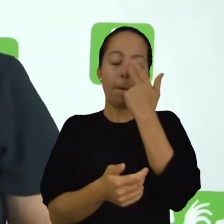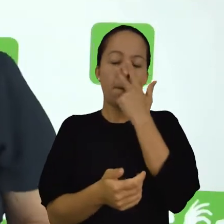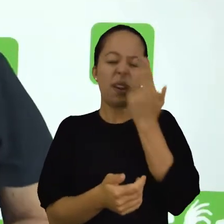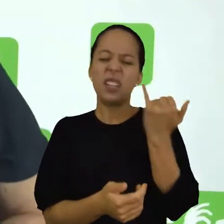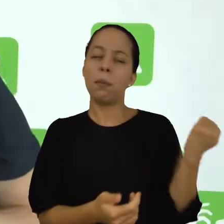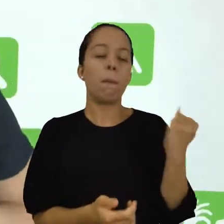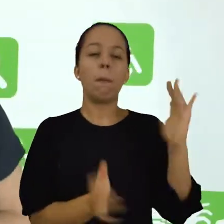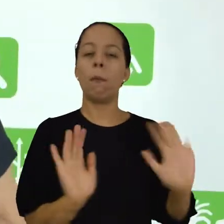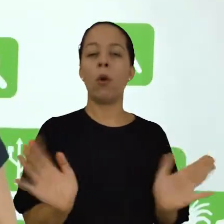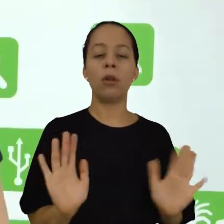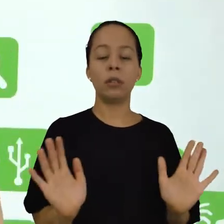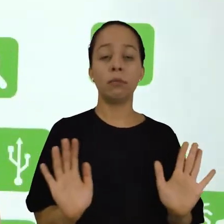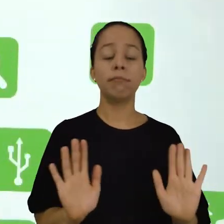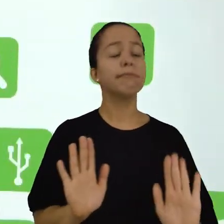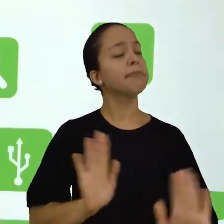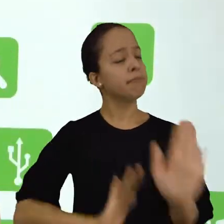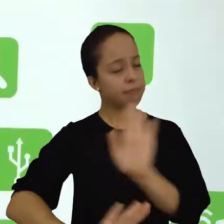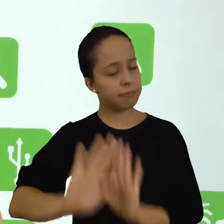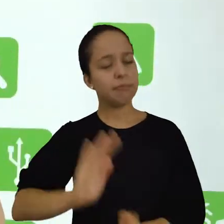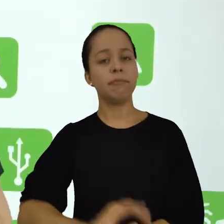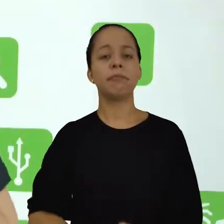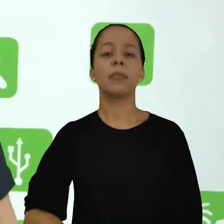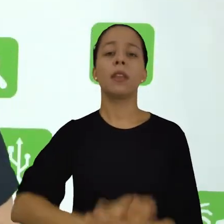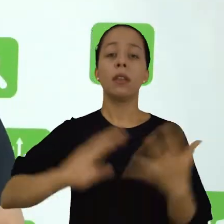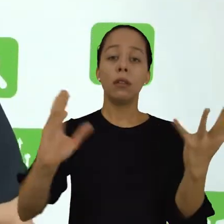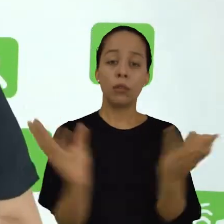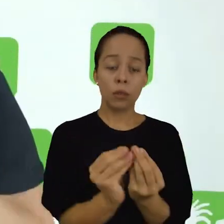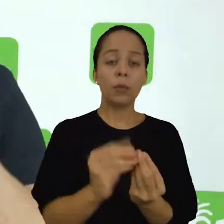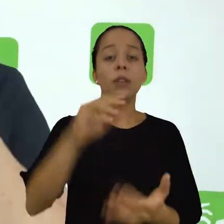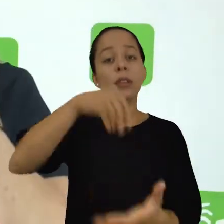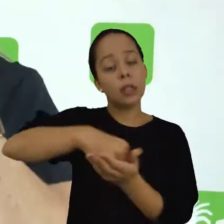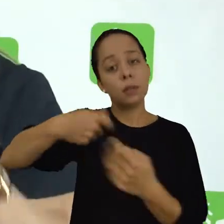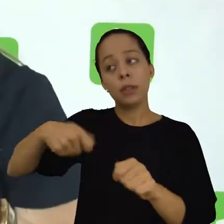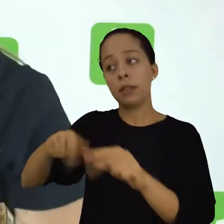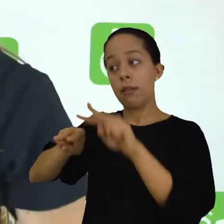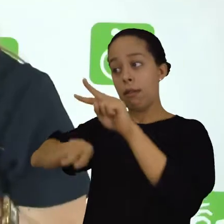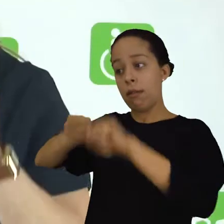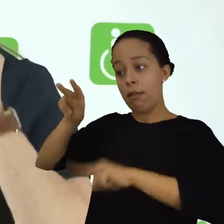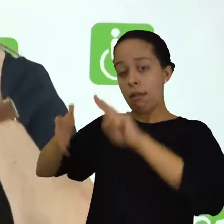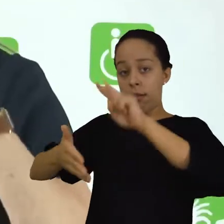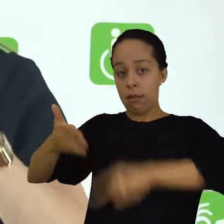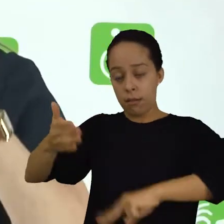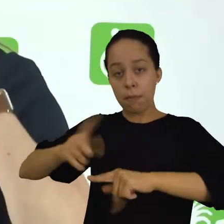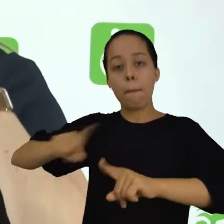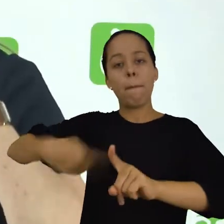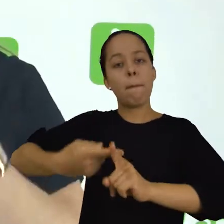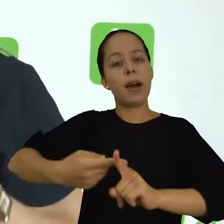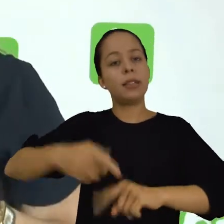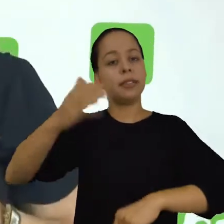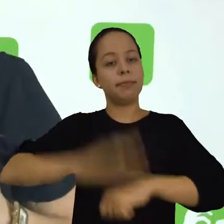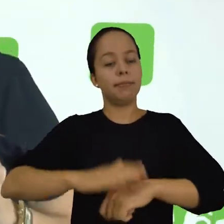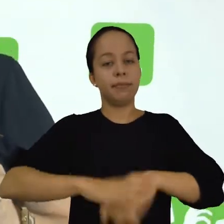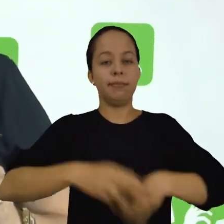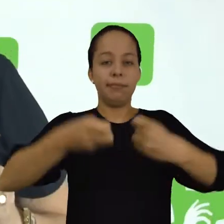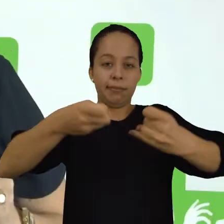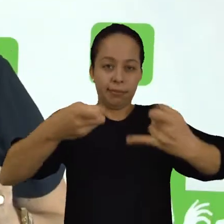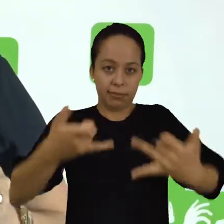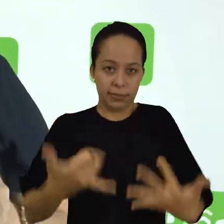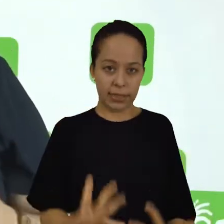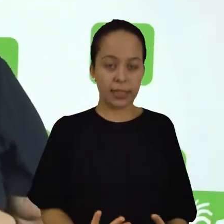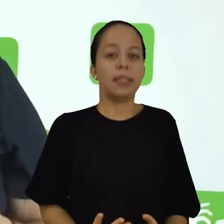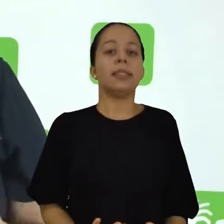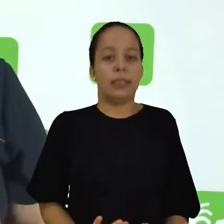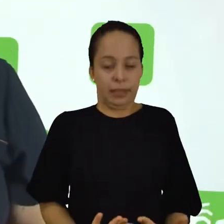relevantes. Então, fazer um resumo requer habilidade de leitura e habilidade de interpretação.